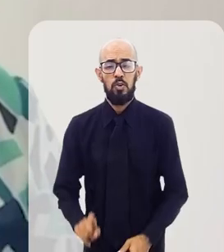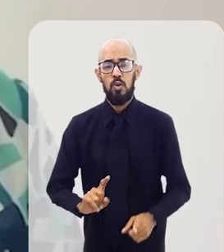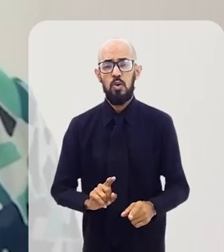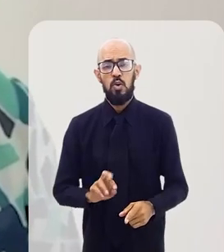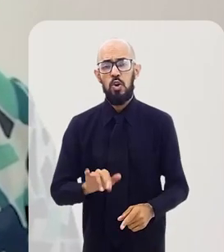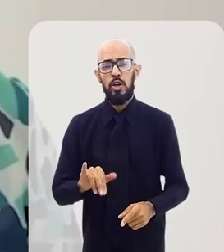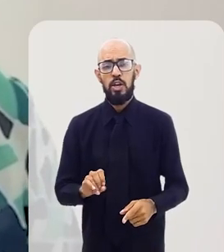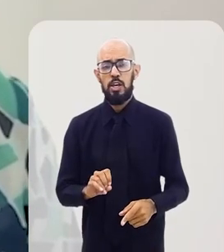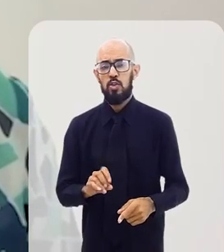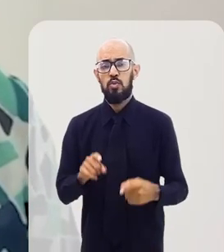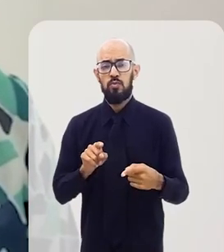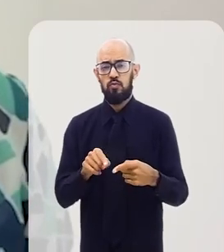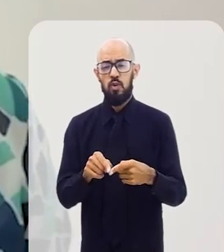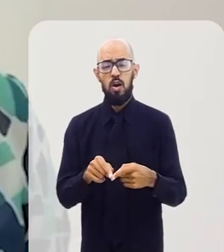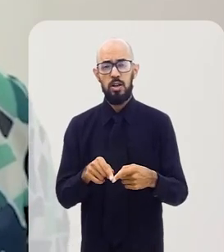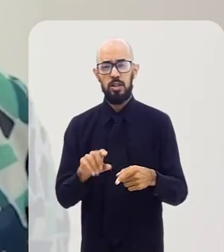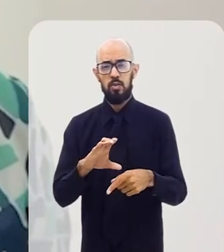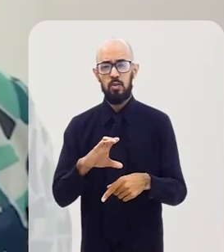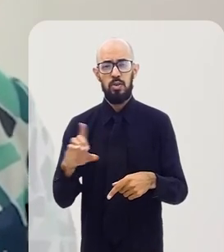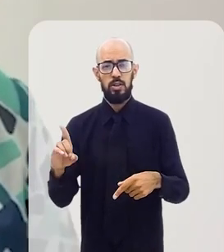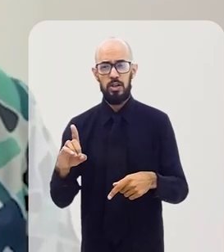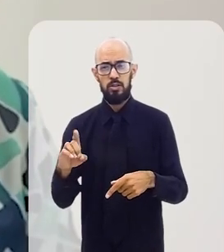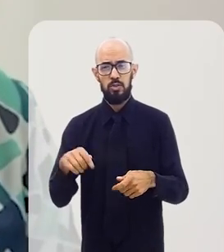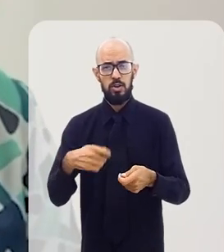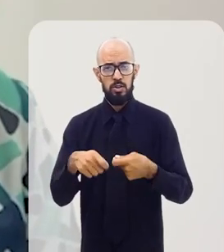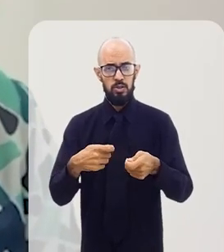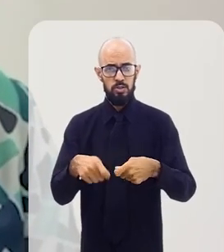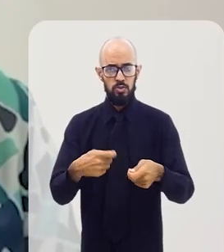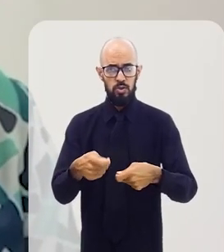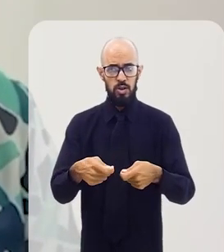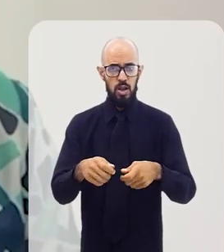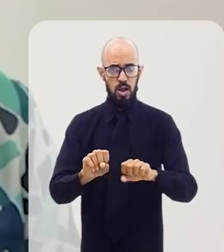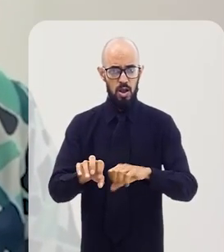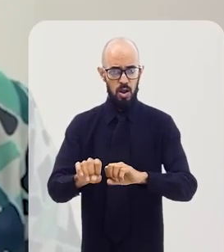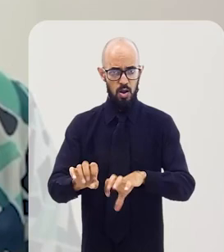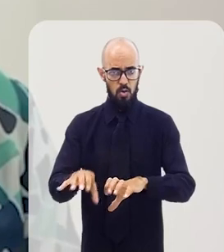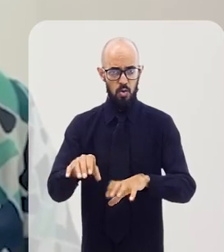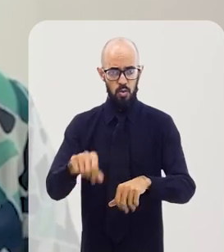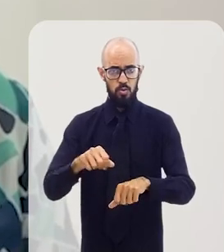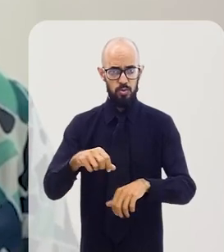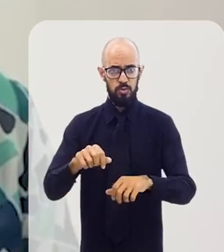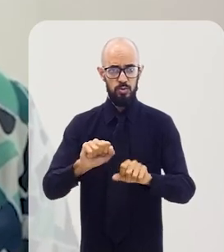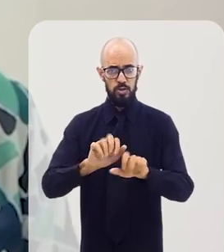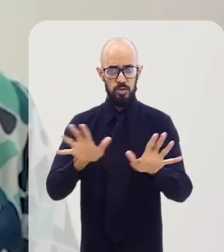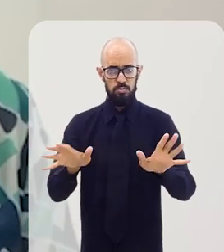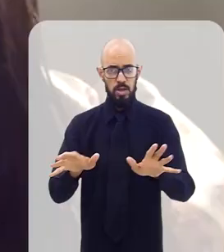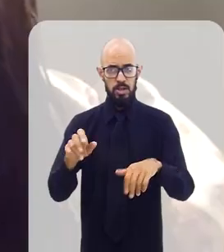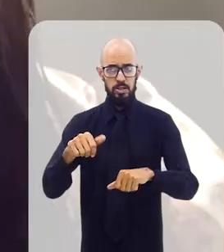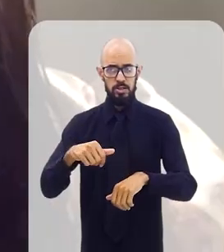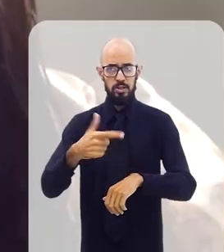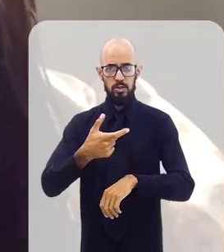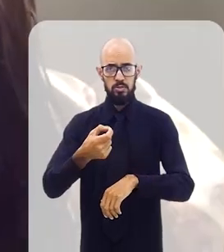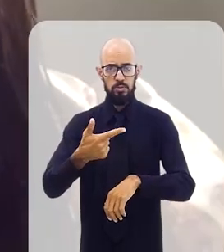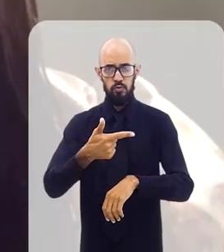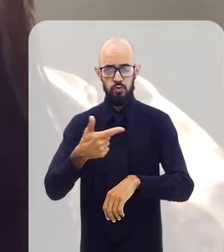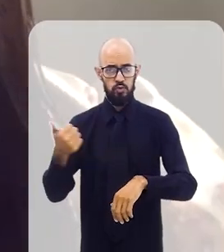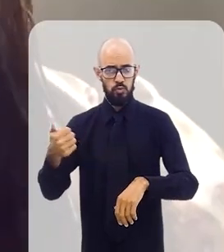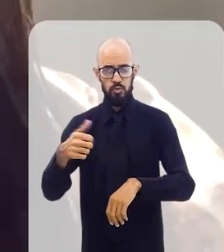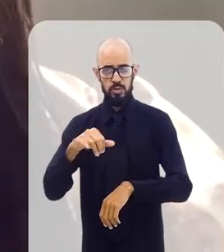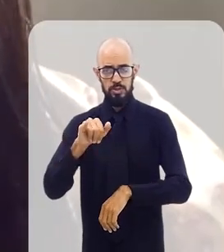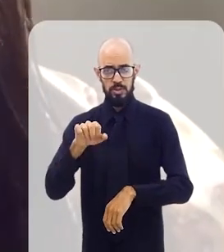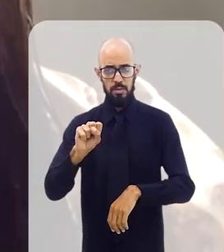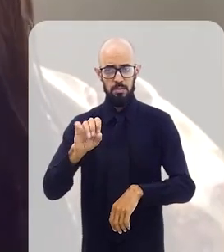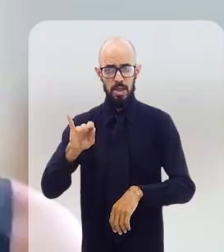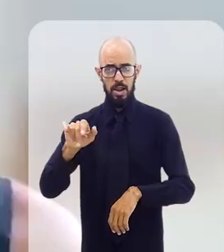O Renfoco está de volta com a coordenadora educacional e gestora do Índice de Transparência da Moda Brasil 2021, Isabela